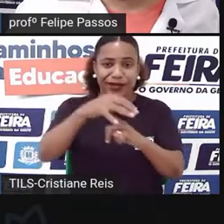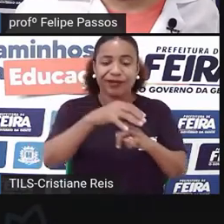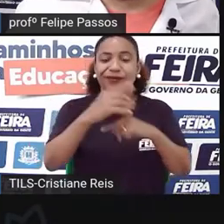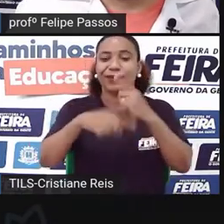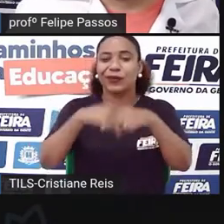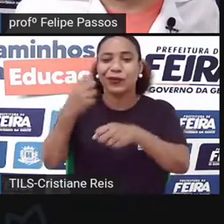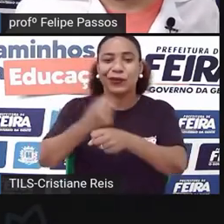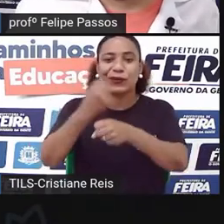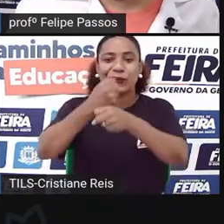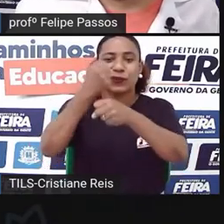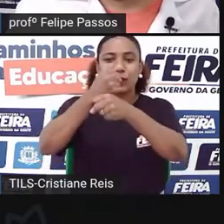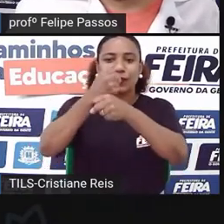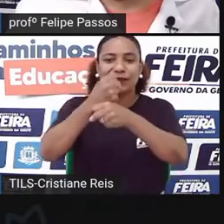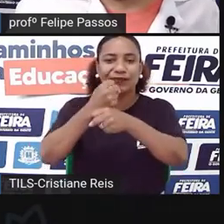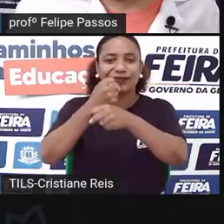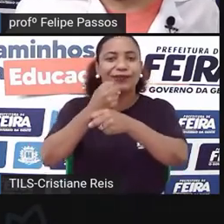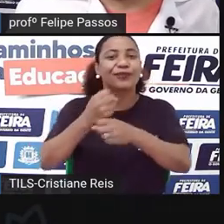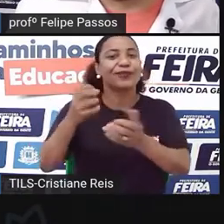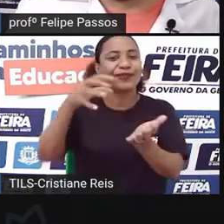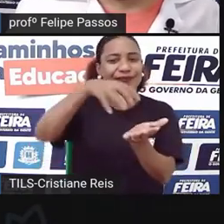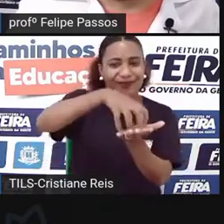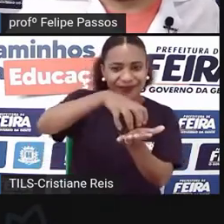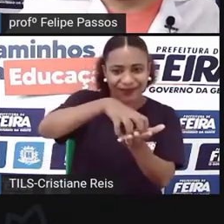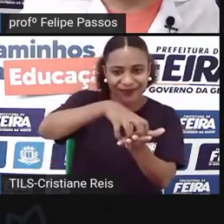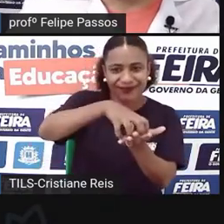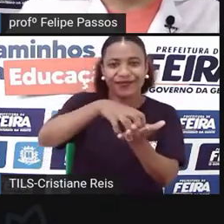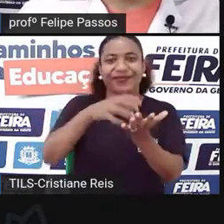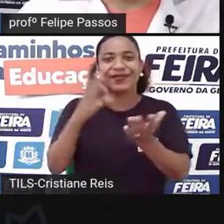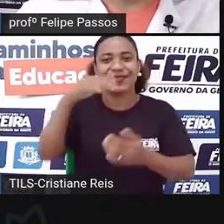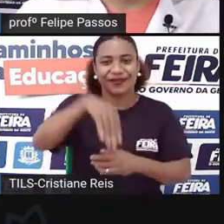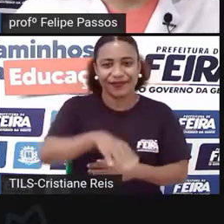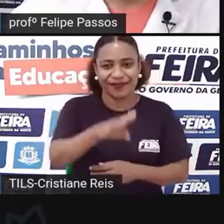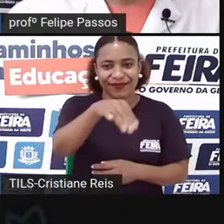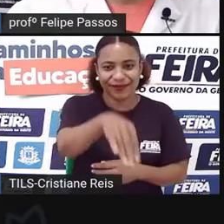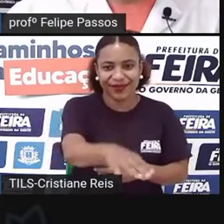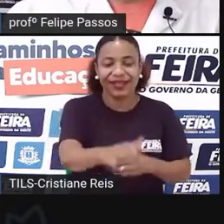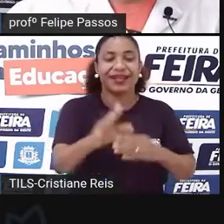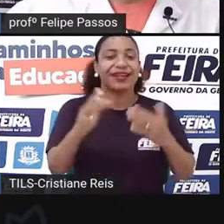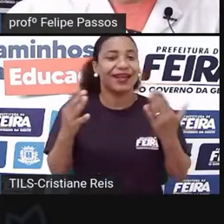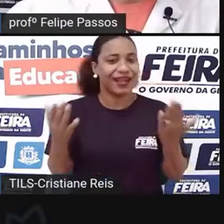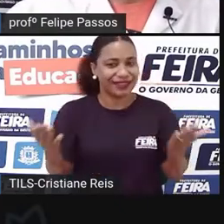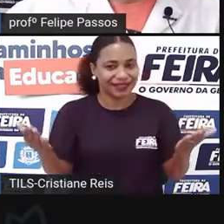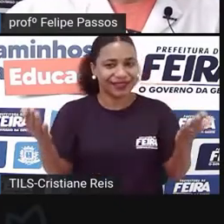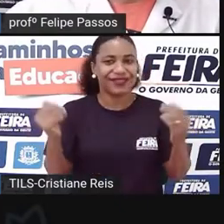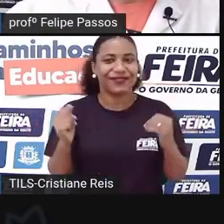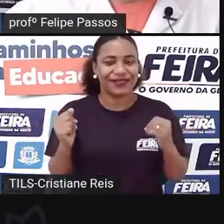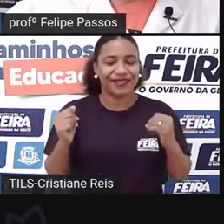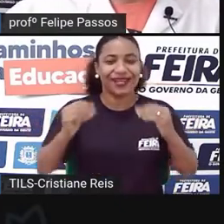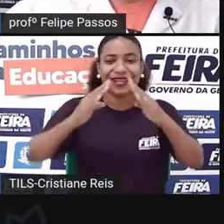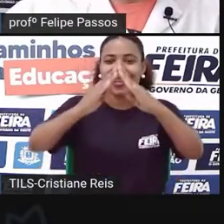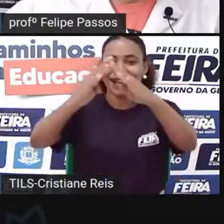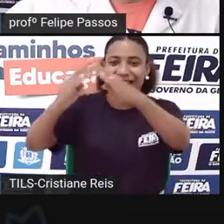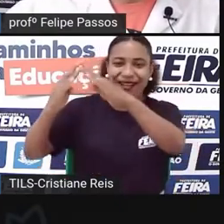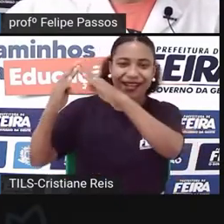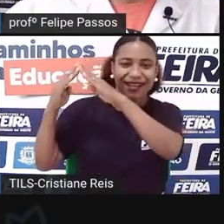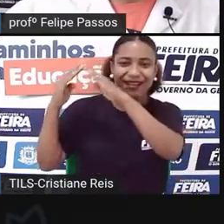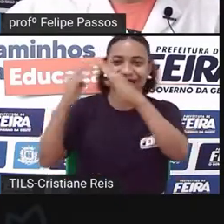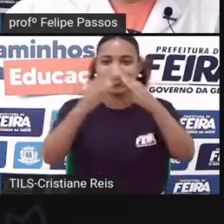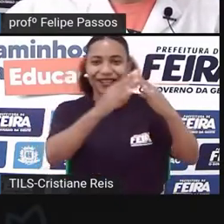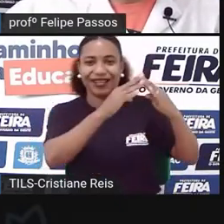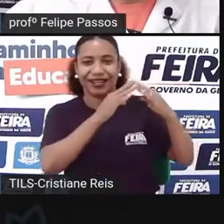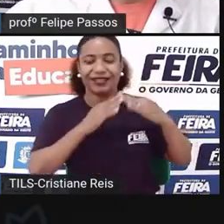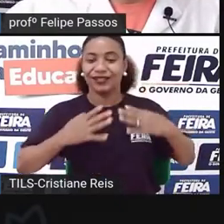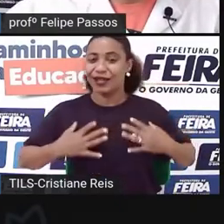Então, gente via os casarões como eram, via a forma com que as pessoas se vestiam,